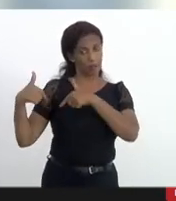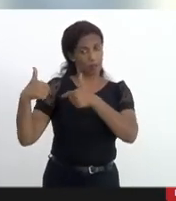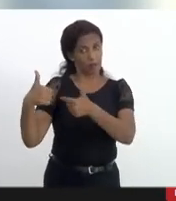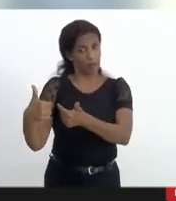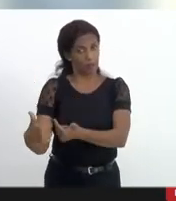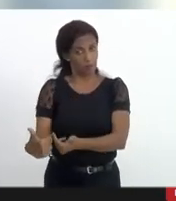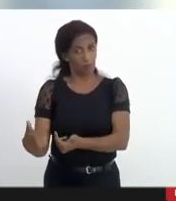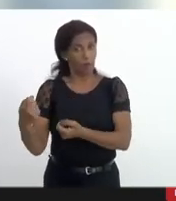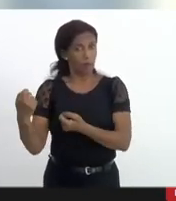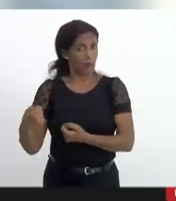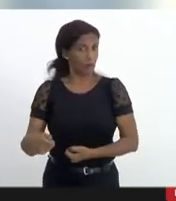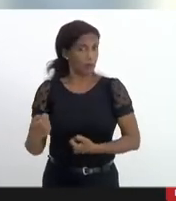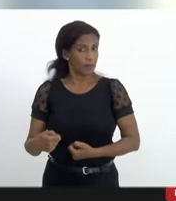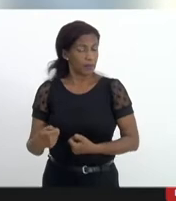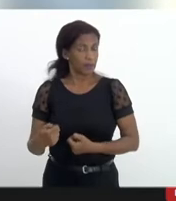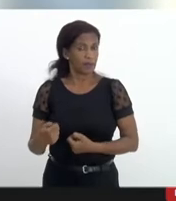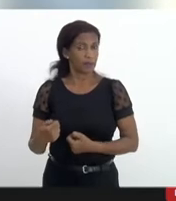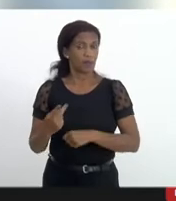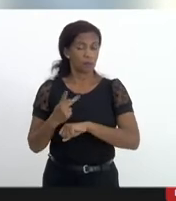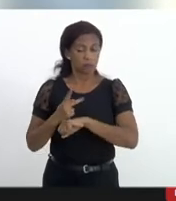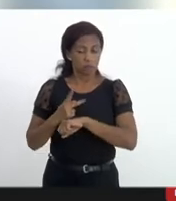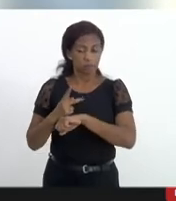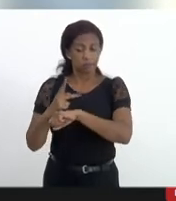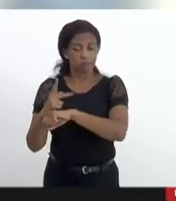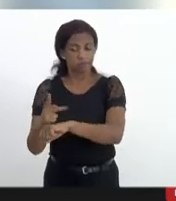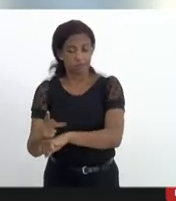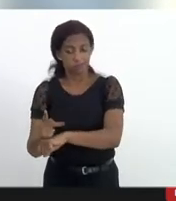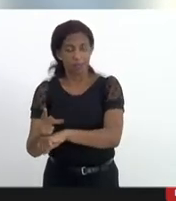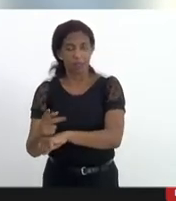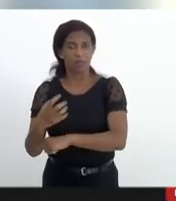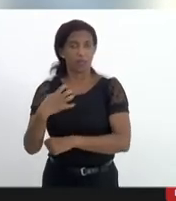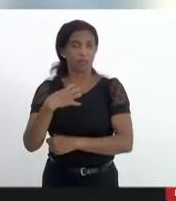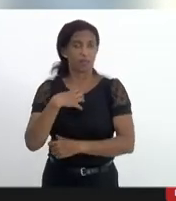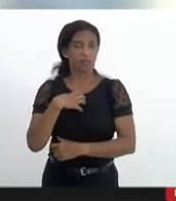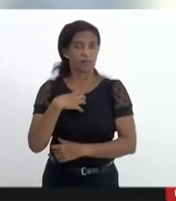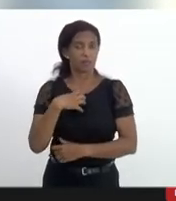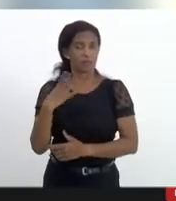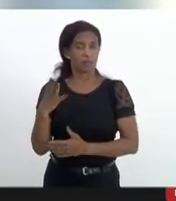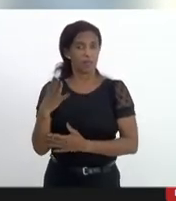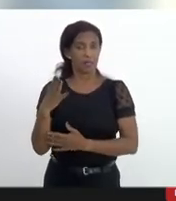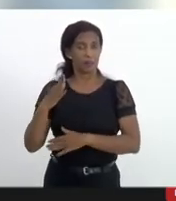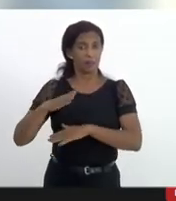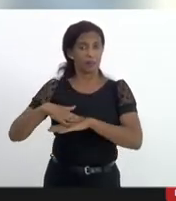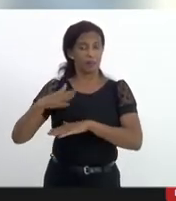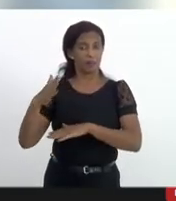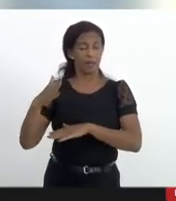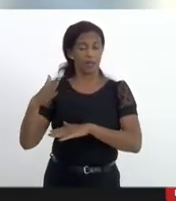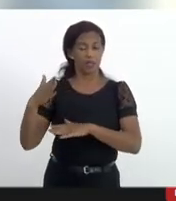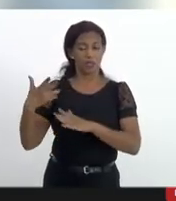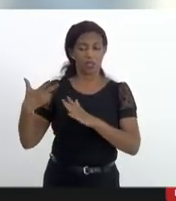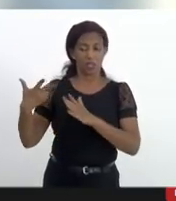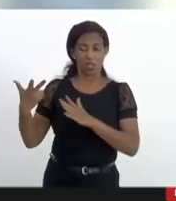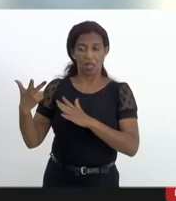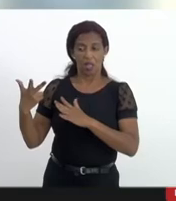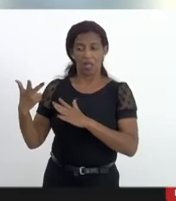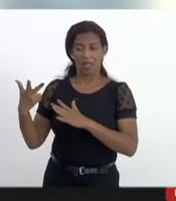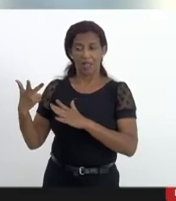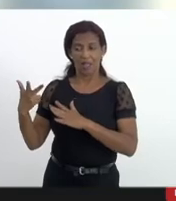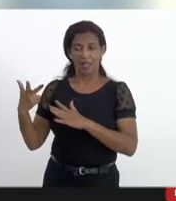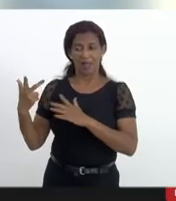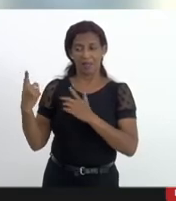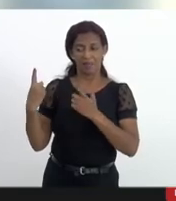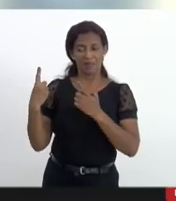realmente buscar ser mais cirúrgica e menos nessa nota só do